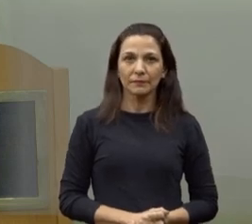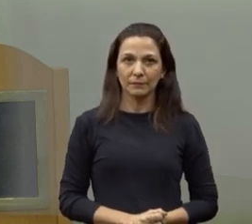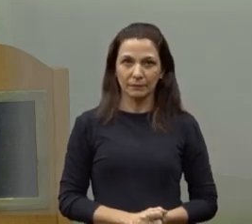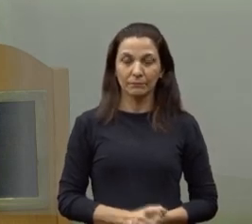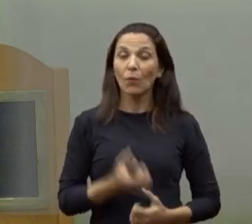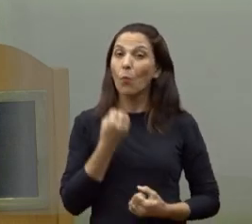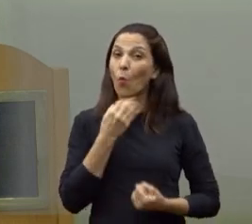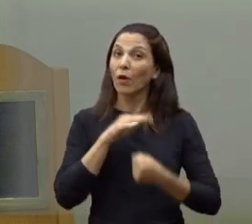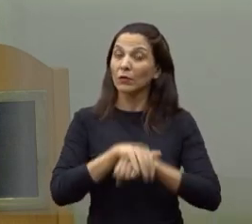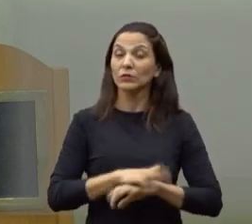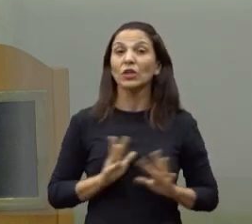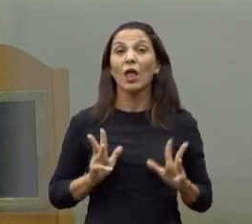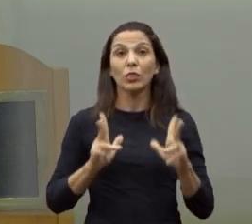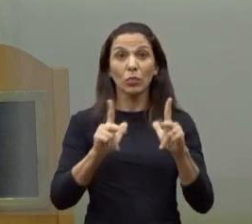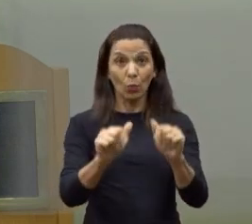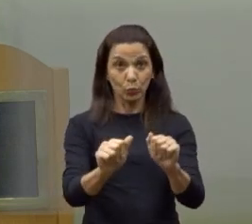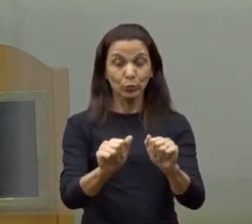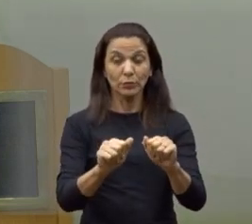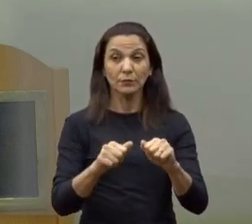Uma boa noite a todos.